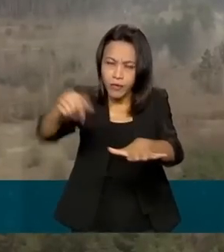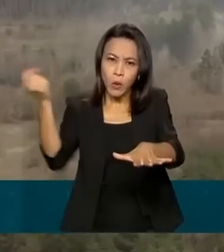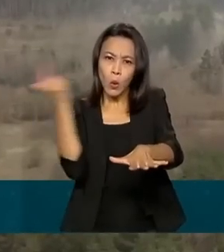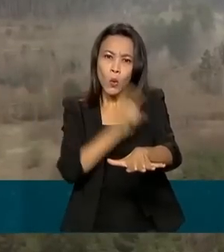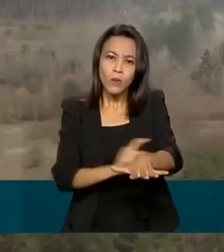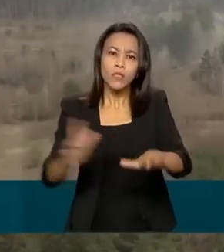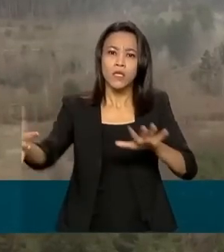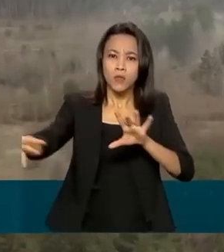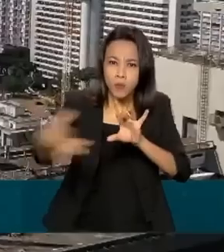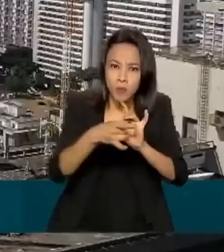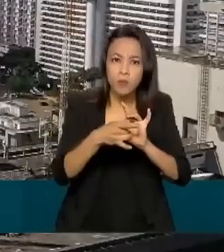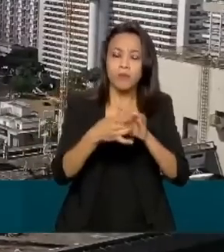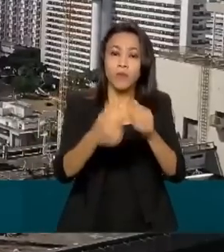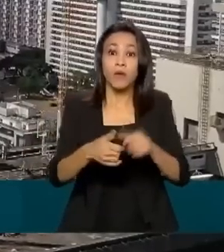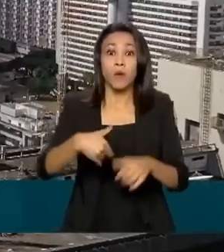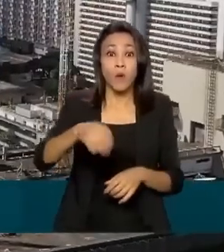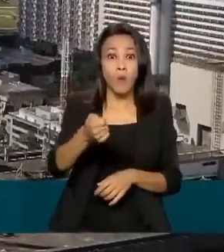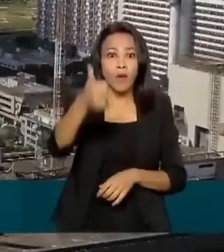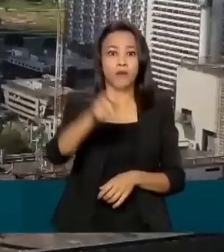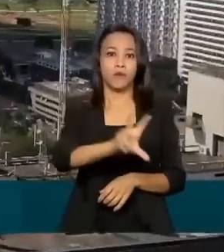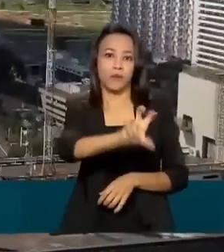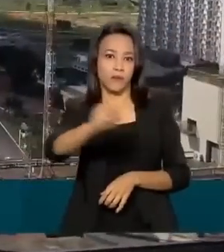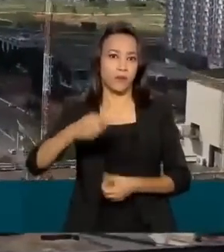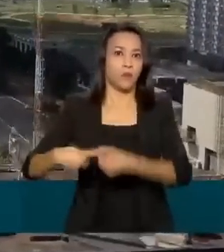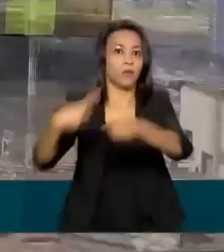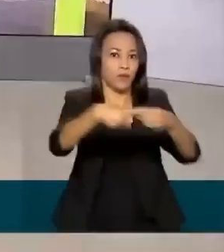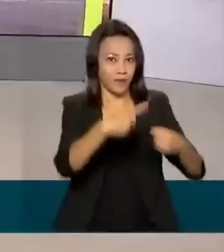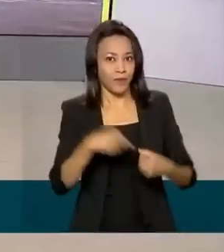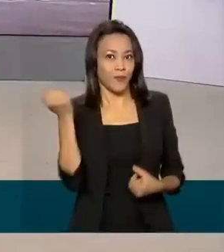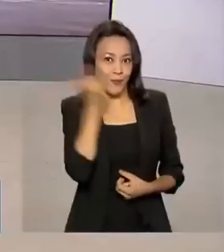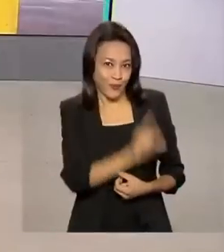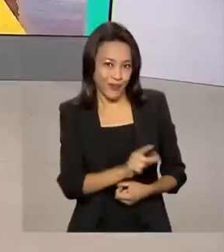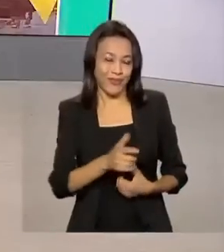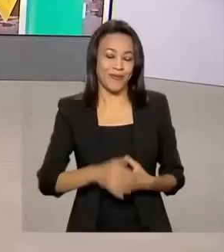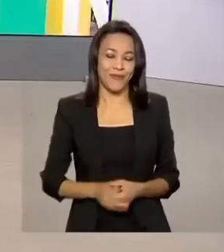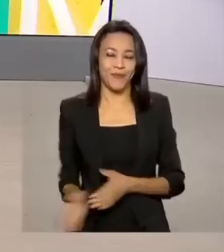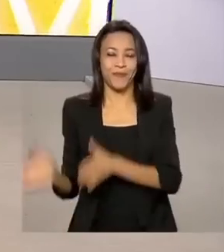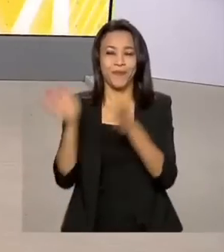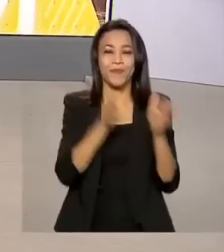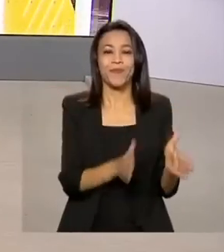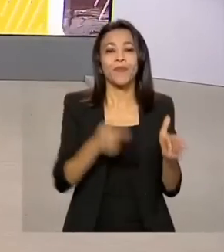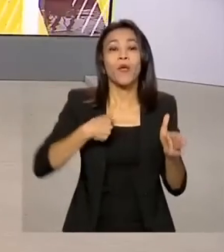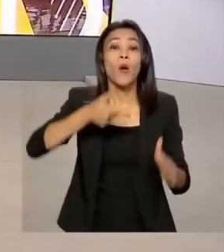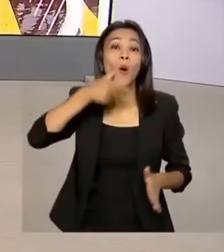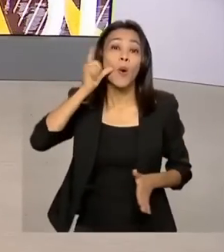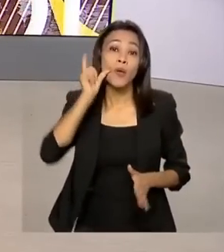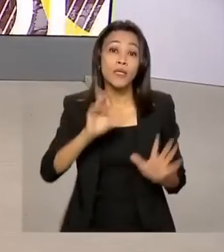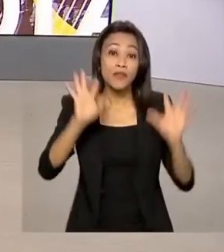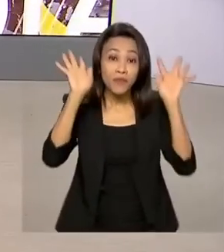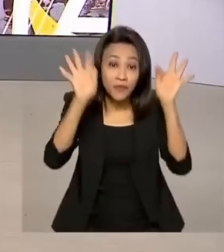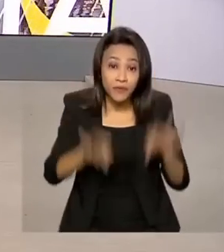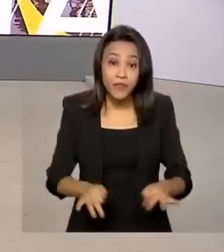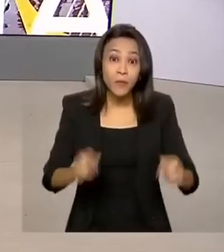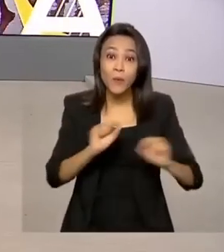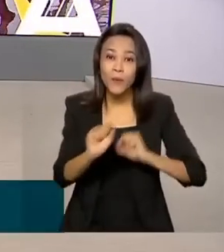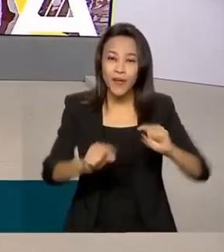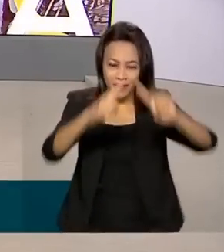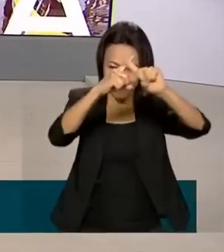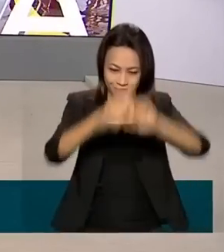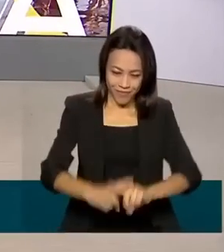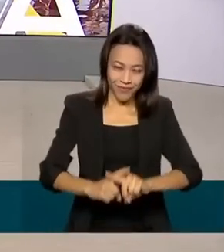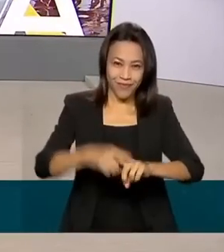500 municípios devem ser atendidos. Terminou ontem a primeira Olimpíada Mirim de